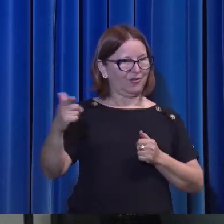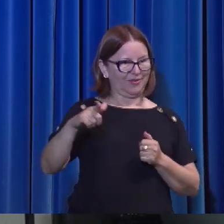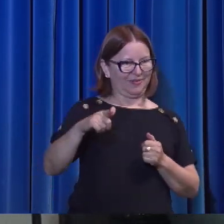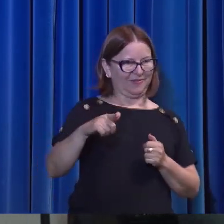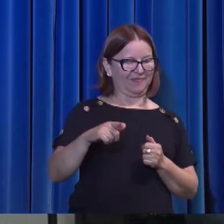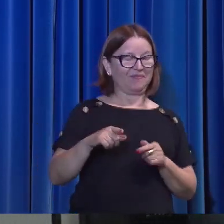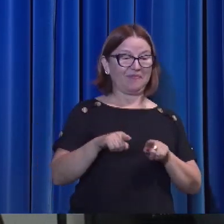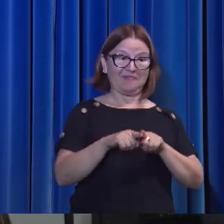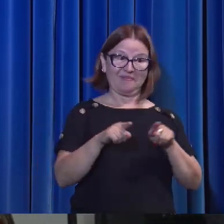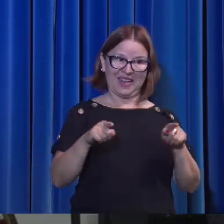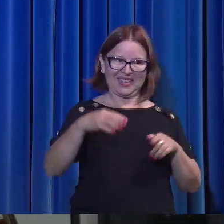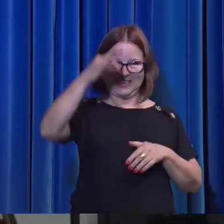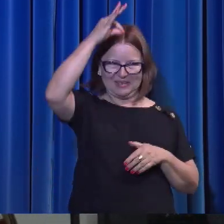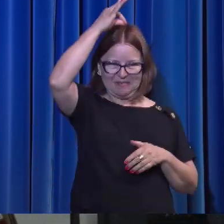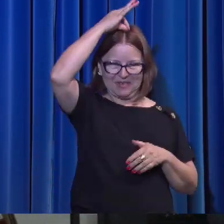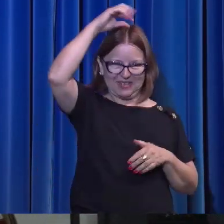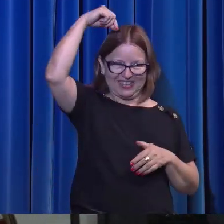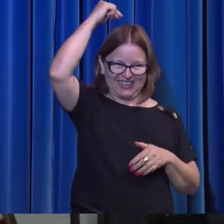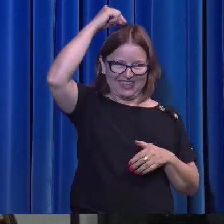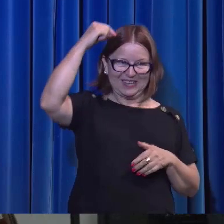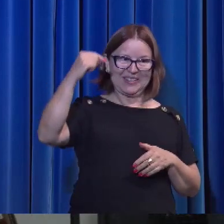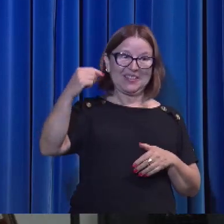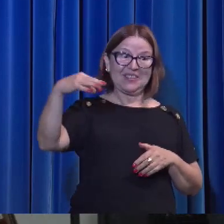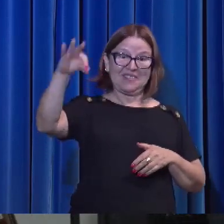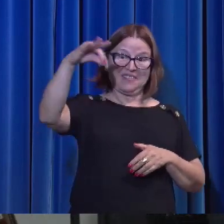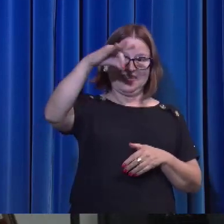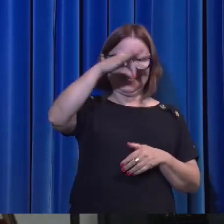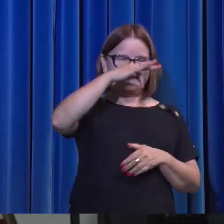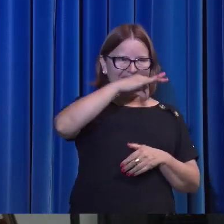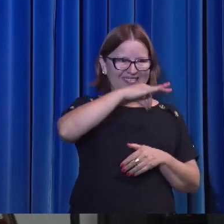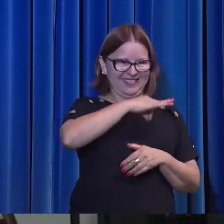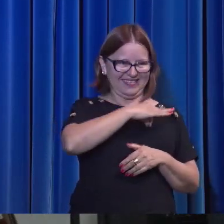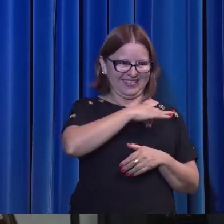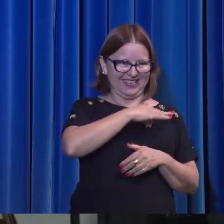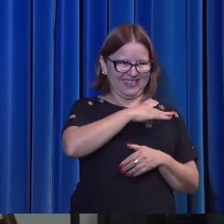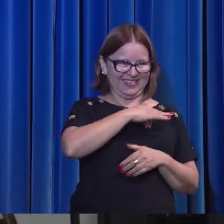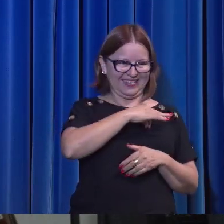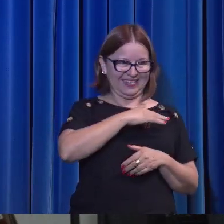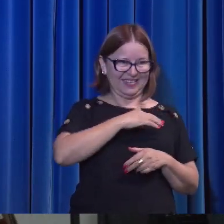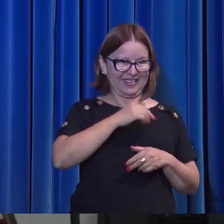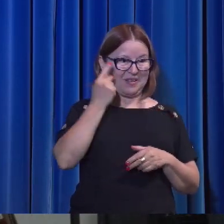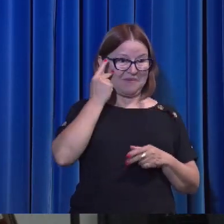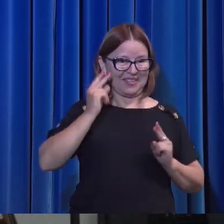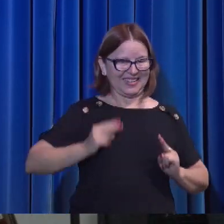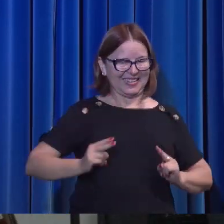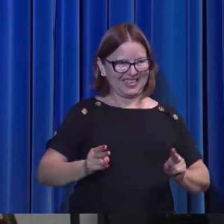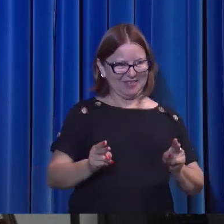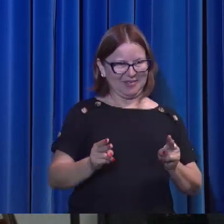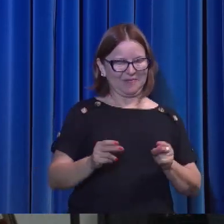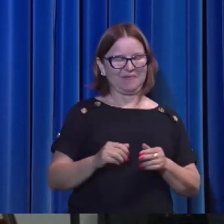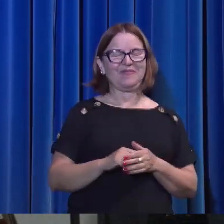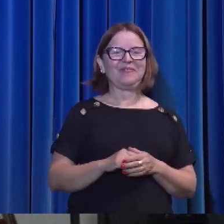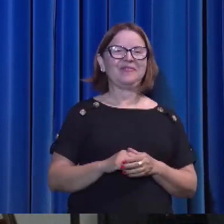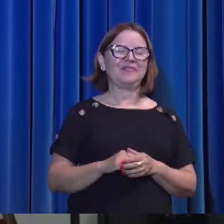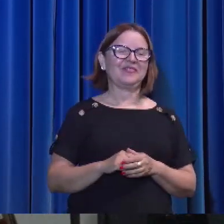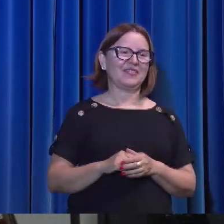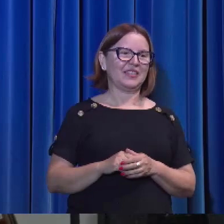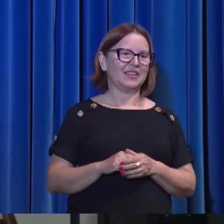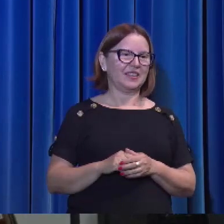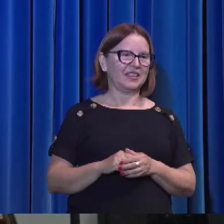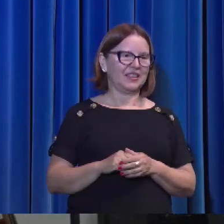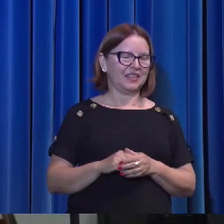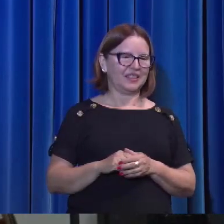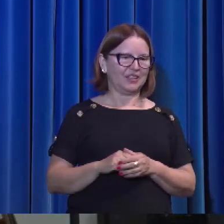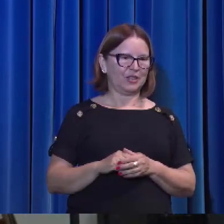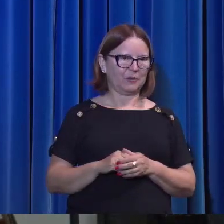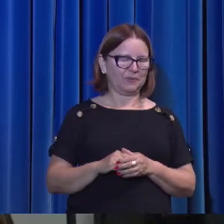Preste bem atenção. A revelação de Deus, primeiro, ela é transcendente. Não se enxerga nada. Depois, ela